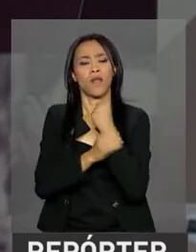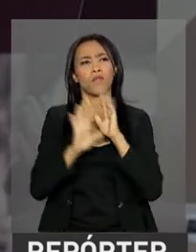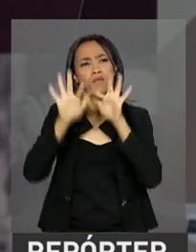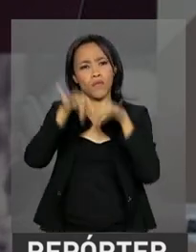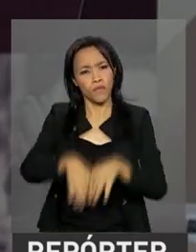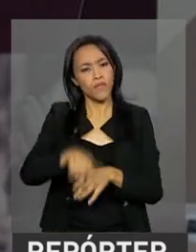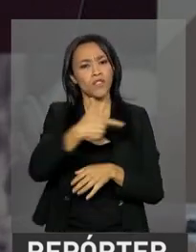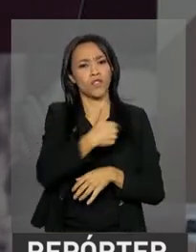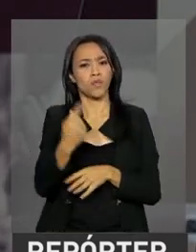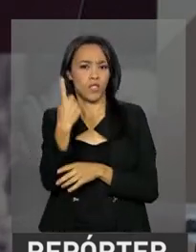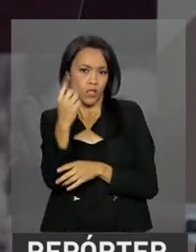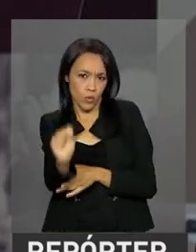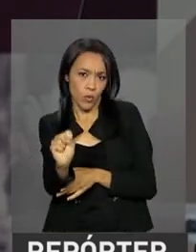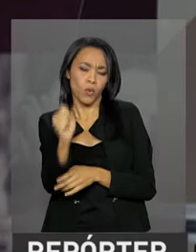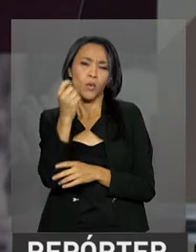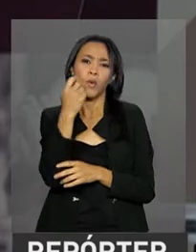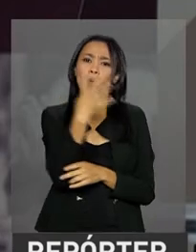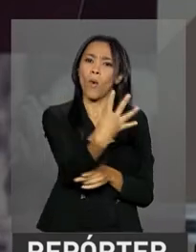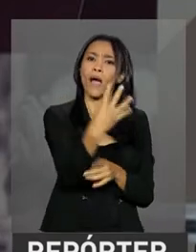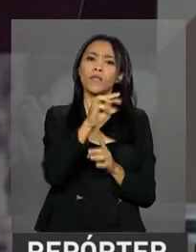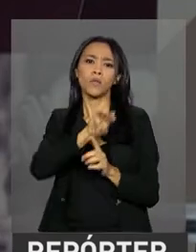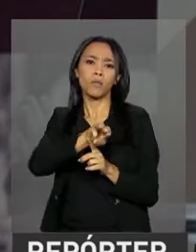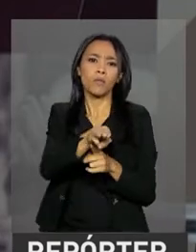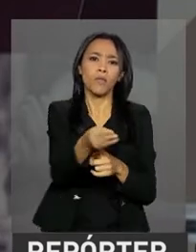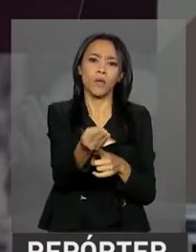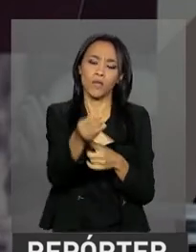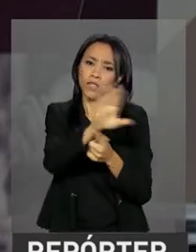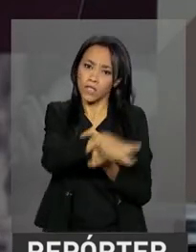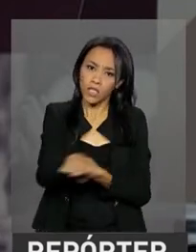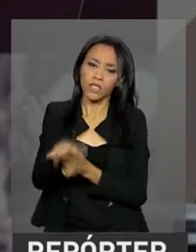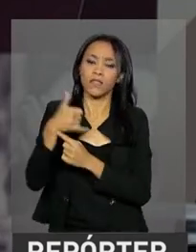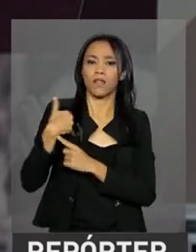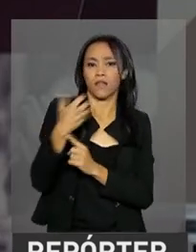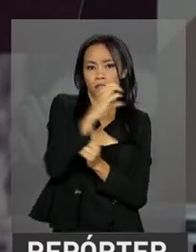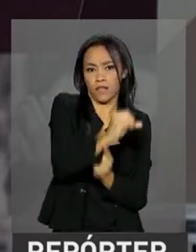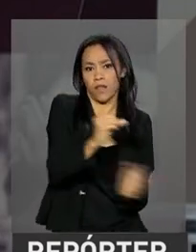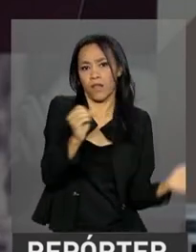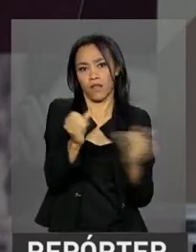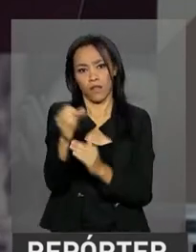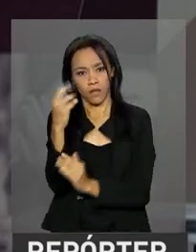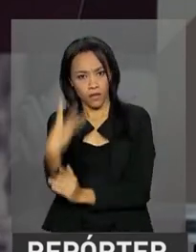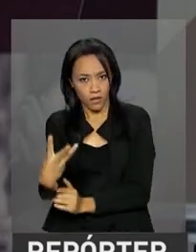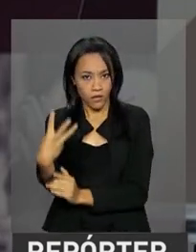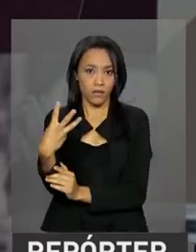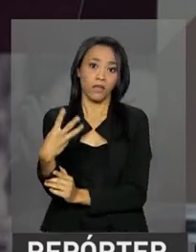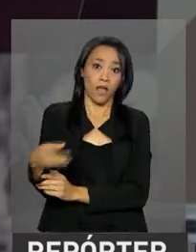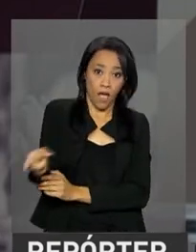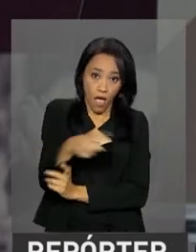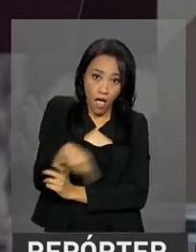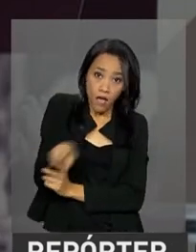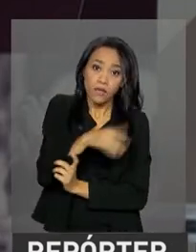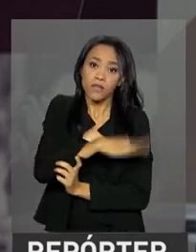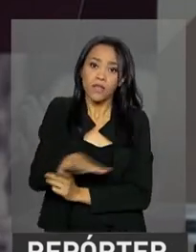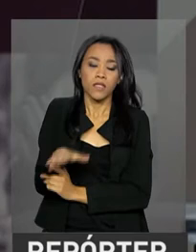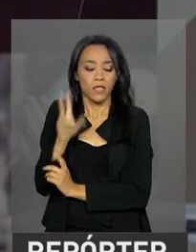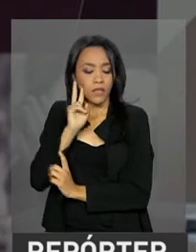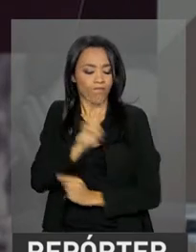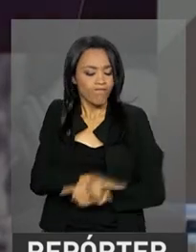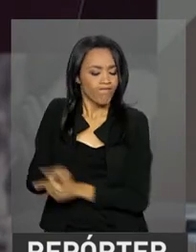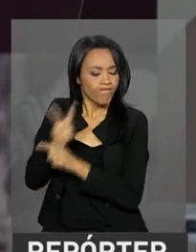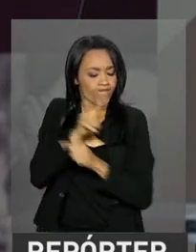que mais ou menos 4 milhões de crianças de 0 a 3 anos sejam acompanhadas